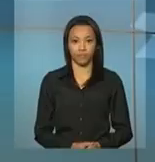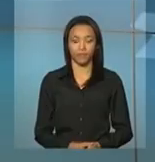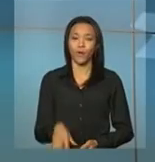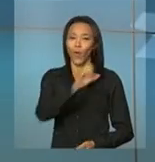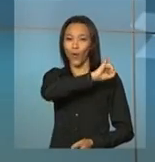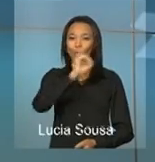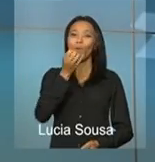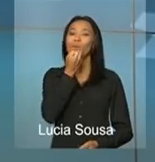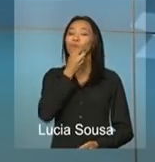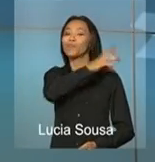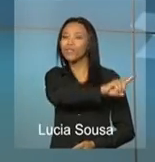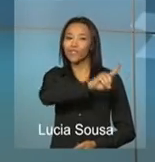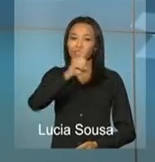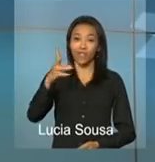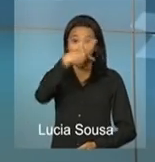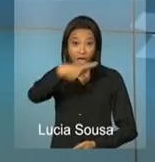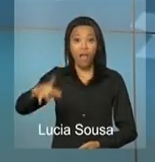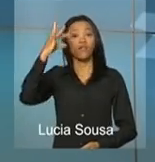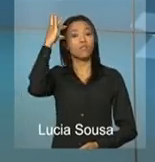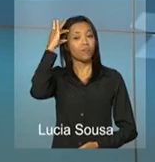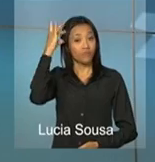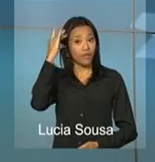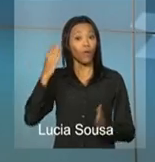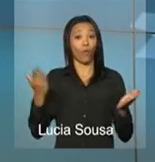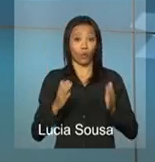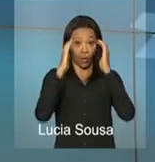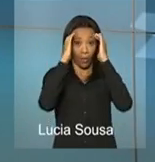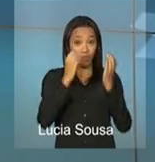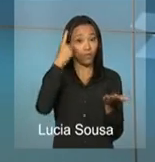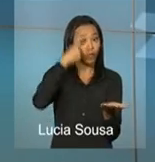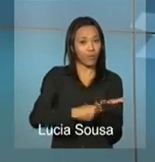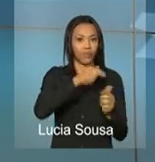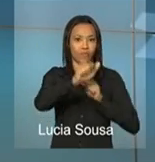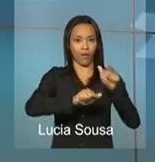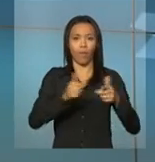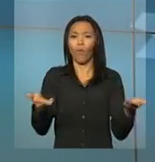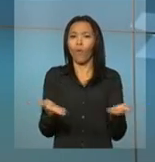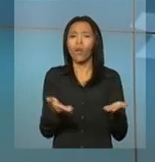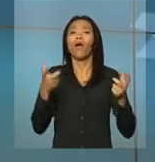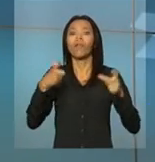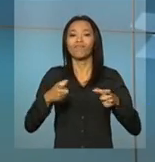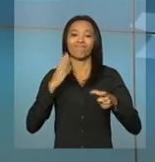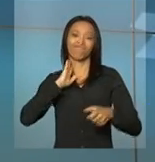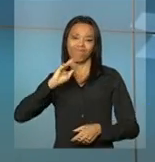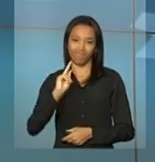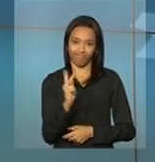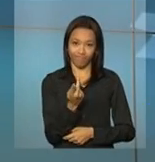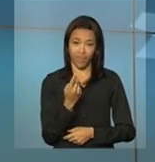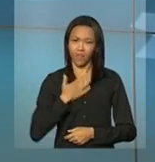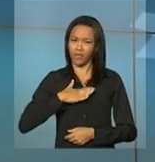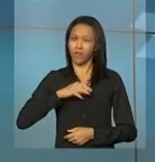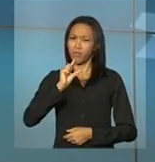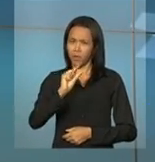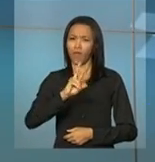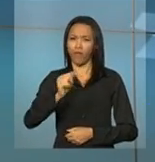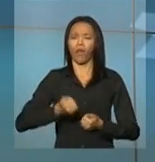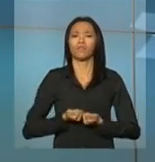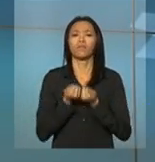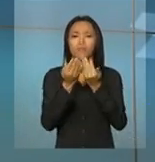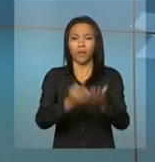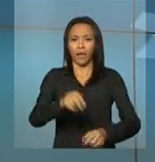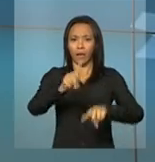Olá, bom dia. A presidenta Dilma Rousseff cumpre agenda hoje em Minas Gerais. Daqui a pouco ela vai entregar